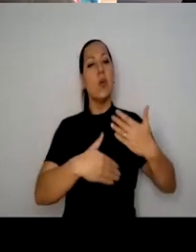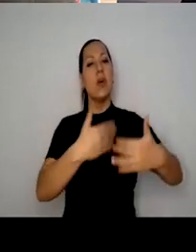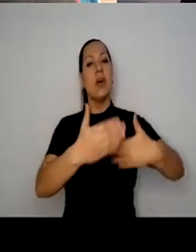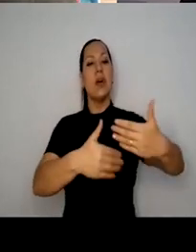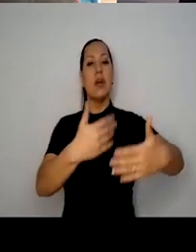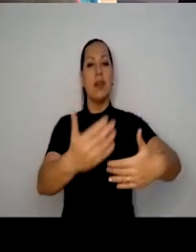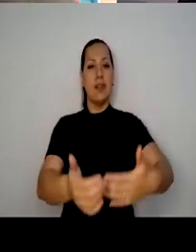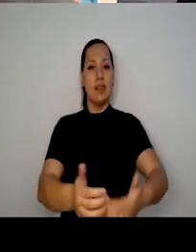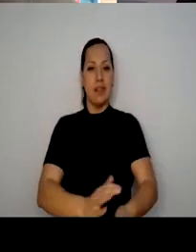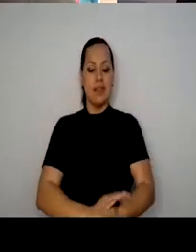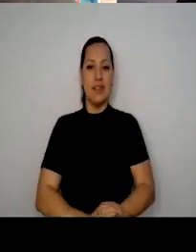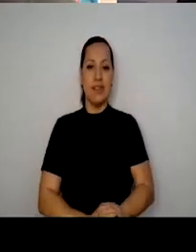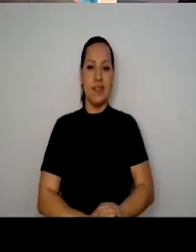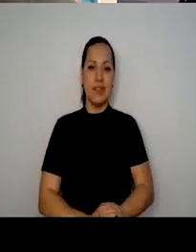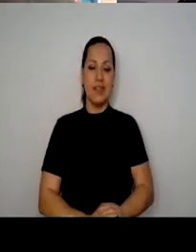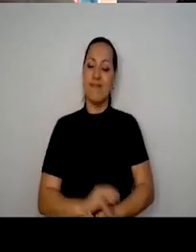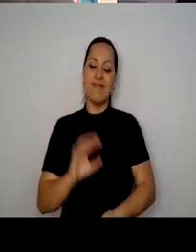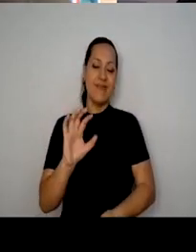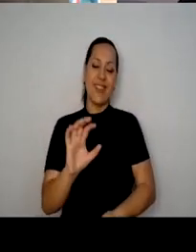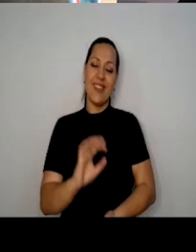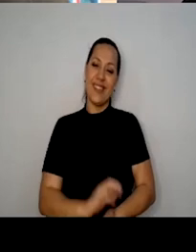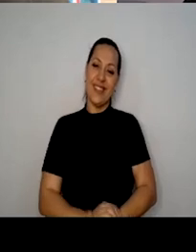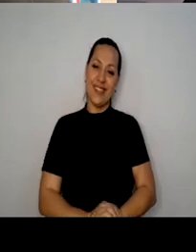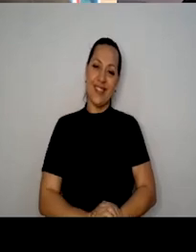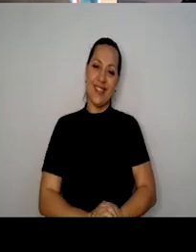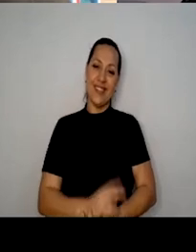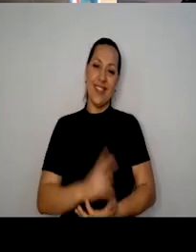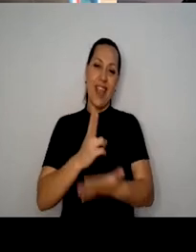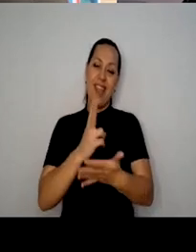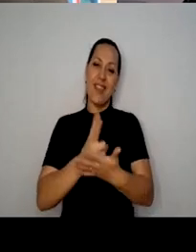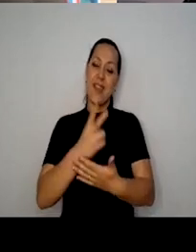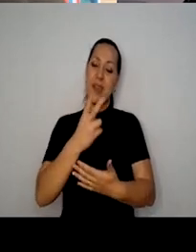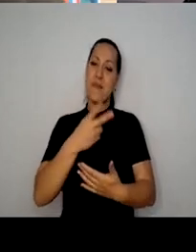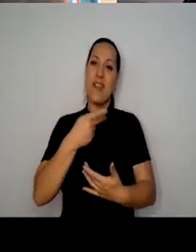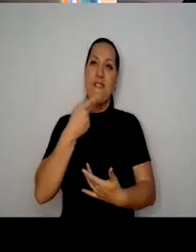Né? Então, é isso. É sempre falando sério. Não tem jeito.